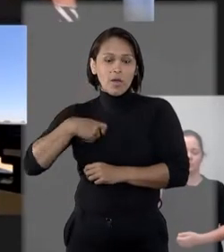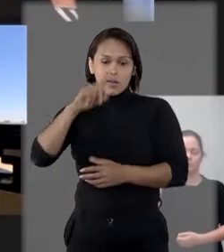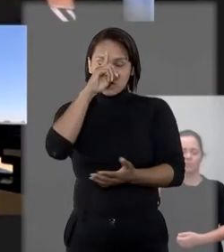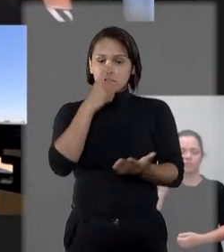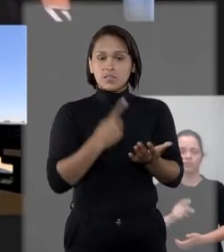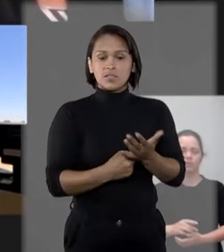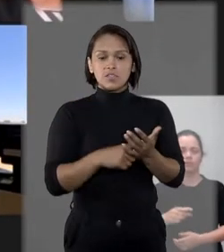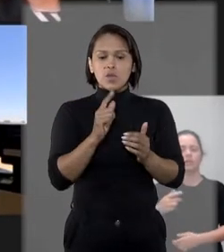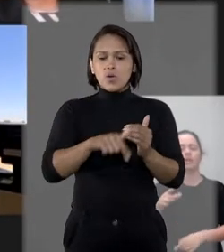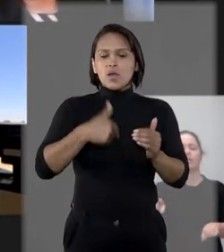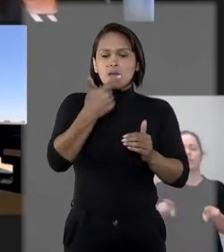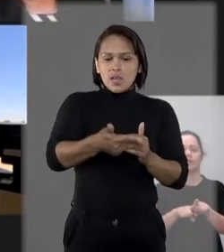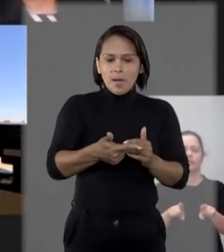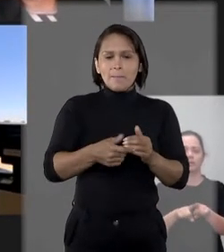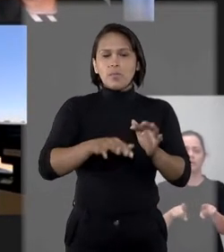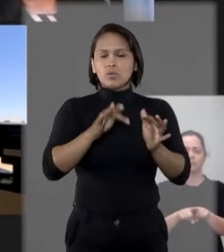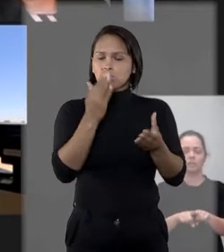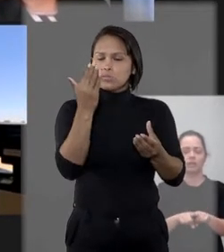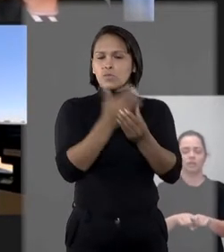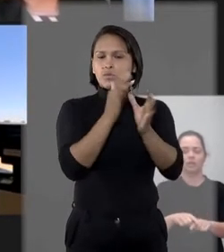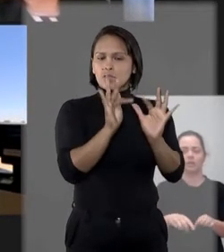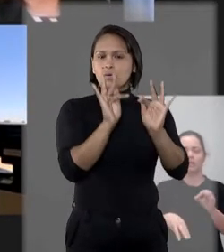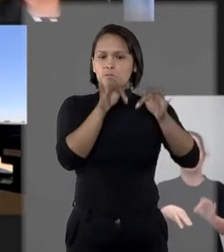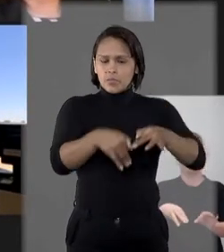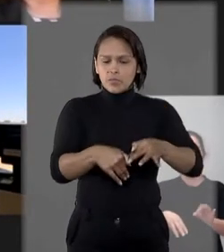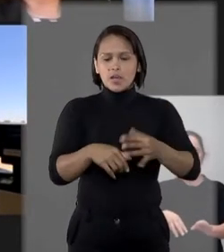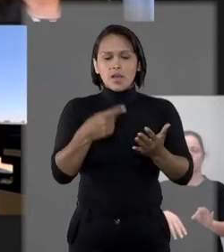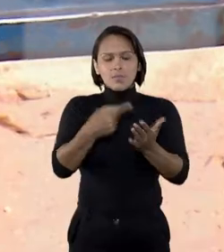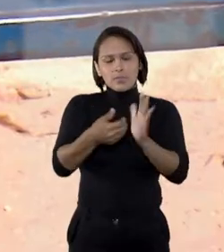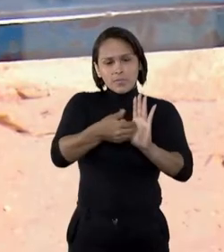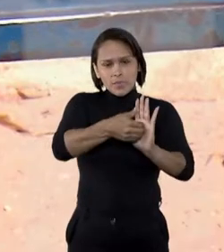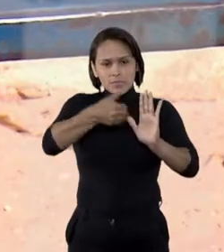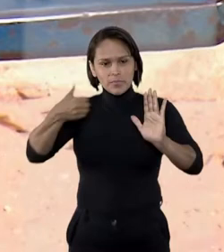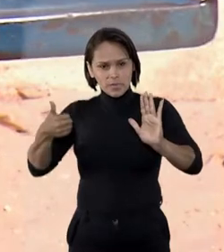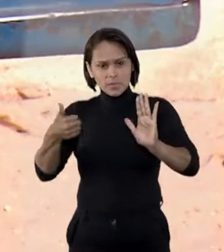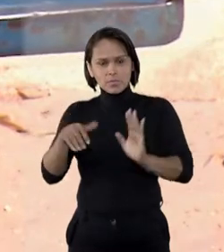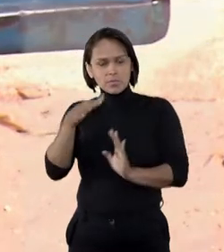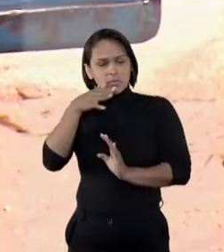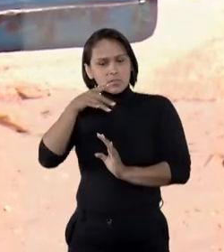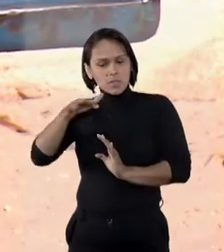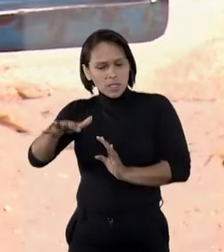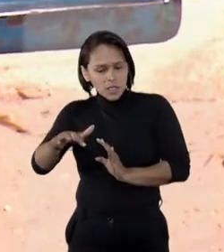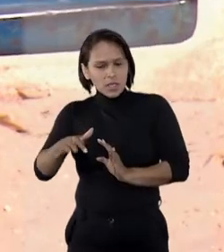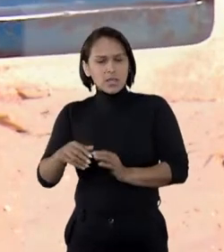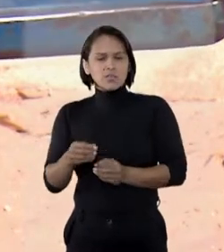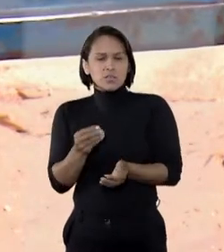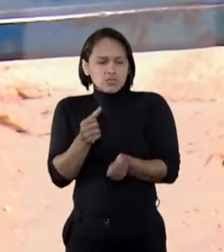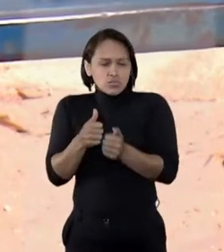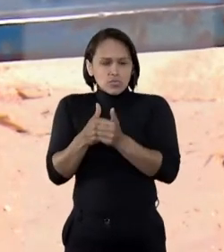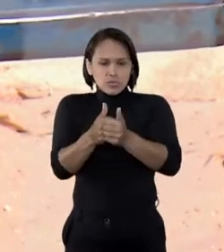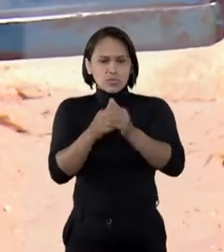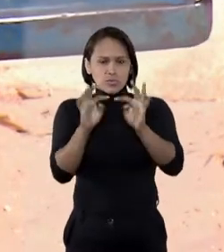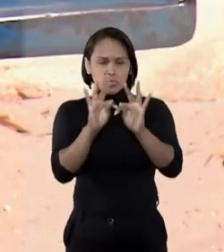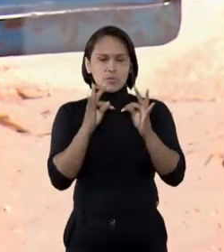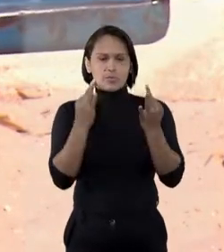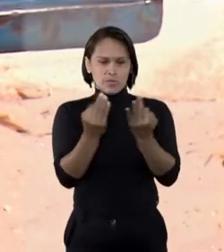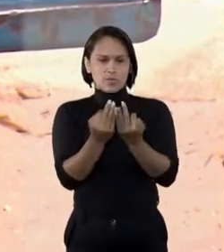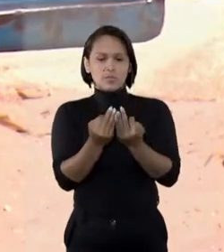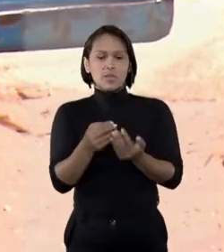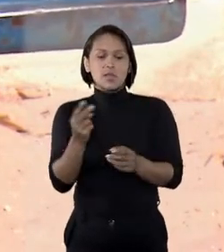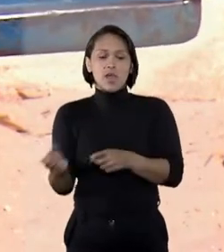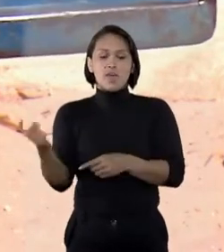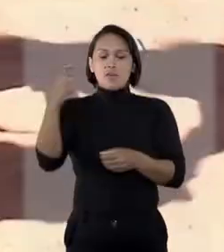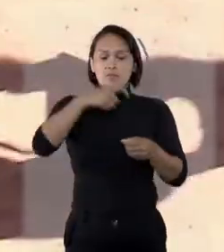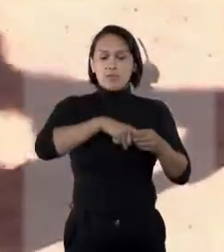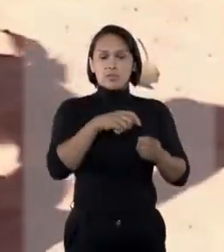decidiu que, mesmo após o trânsito em julgado da sentença que determinou o afastamento de uma criança do convívio familiar e a ida dela